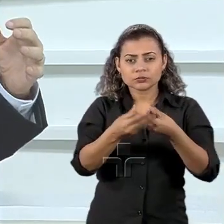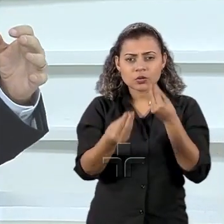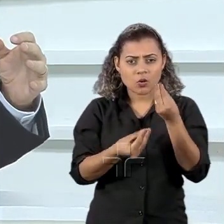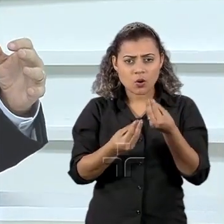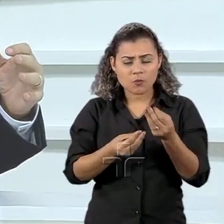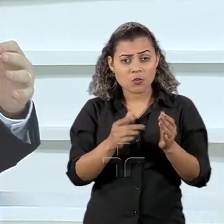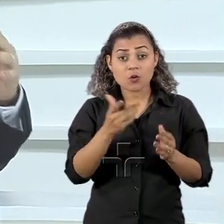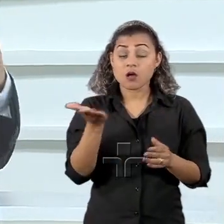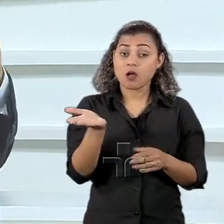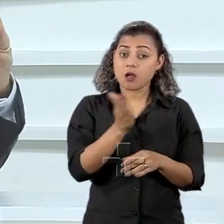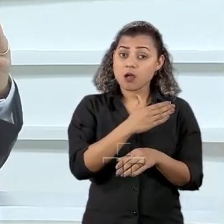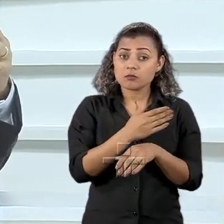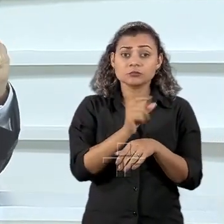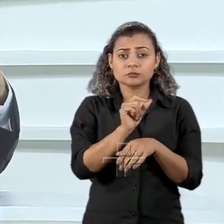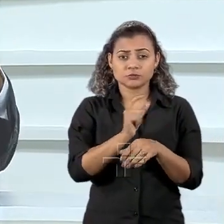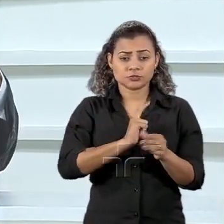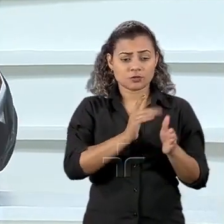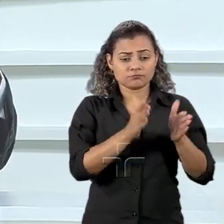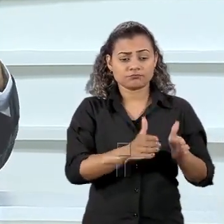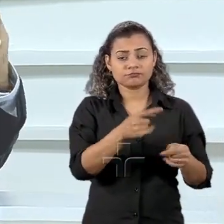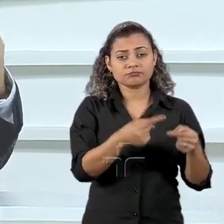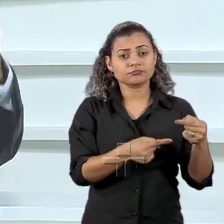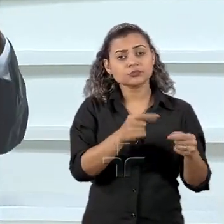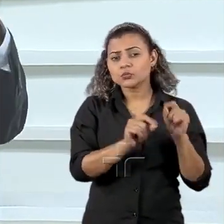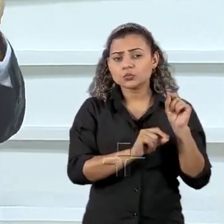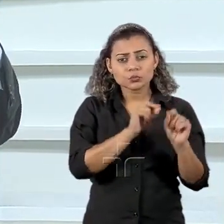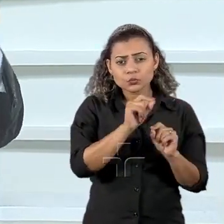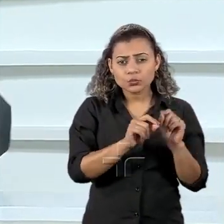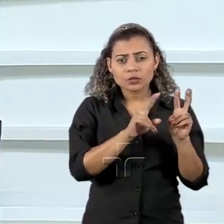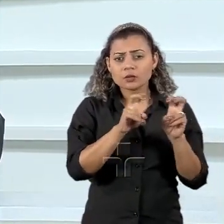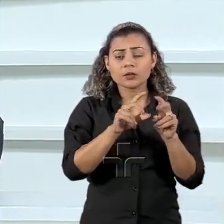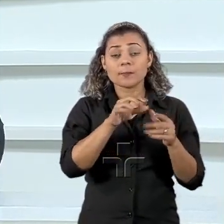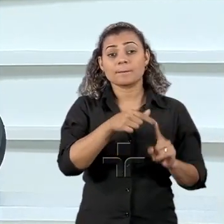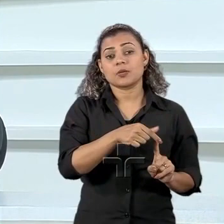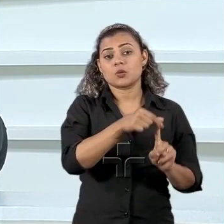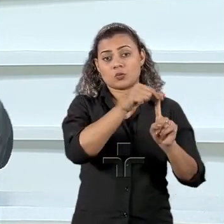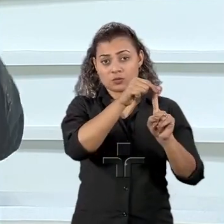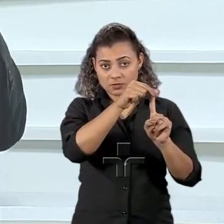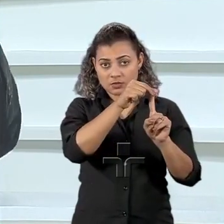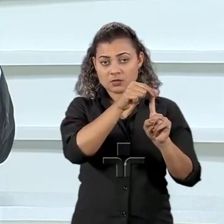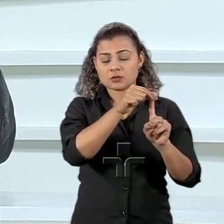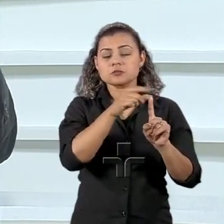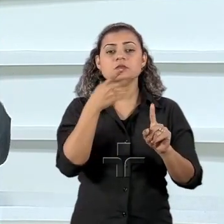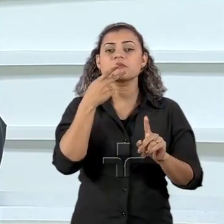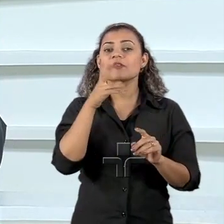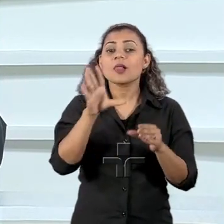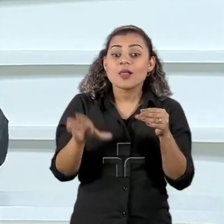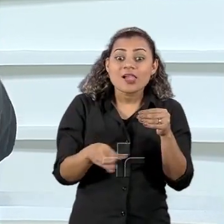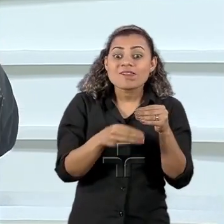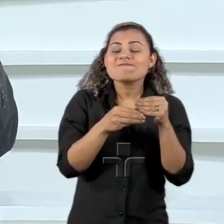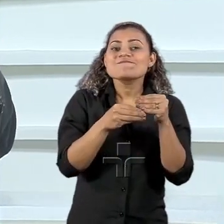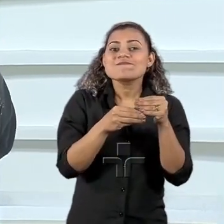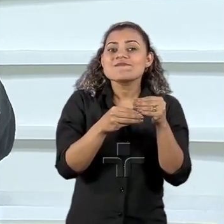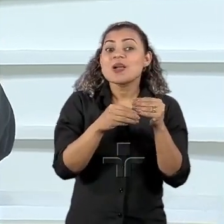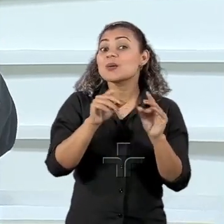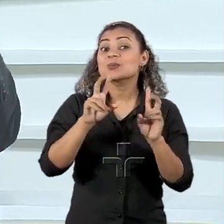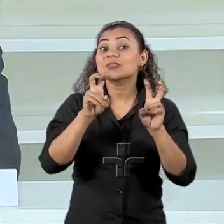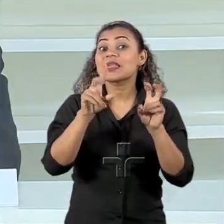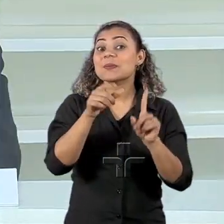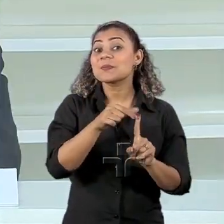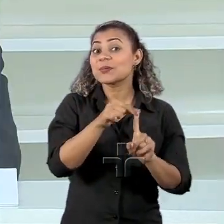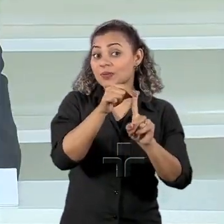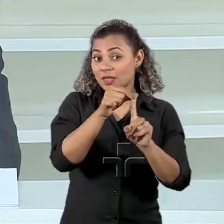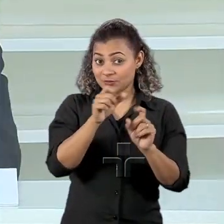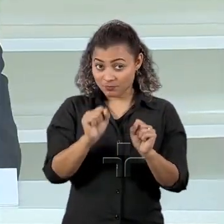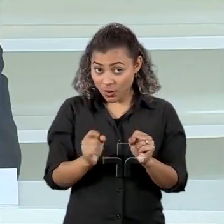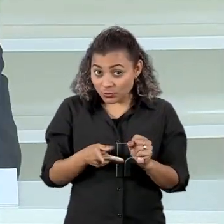estávamos falando da questão das prioridades, não é? O embaixador estava completando o raciocínio sobre as prioridades. Você podia